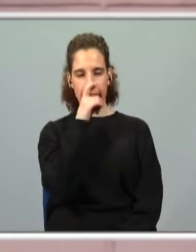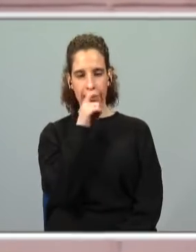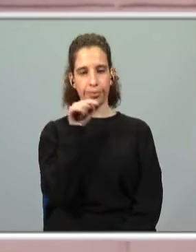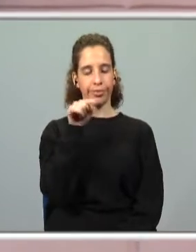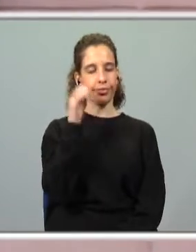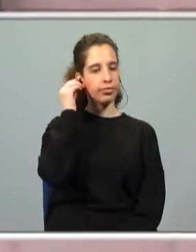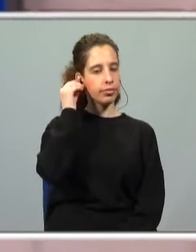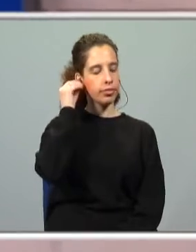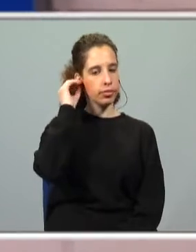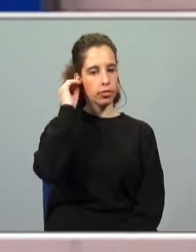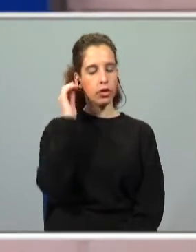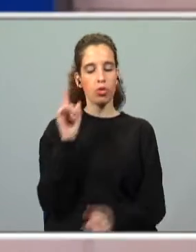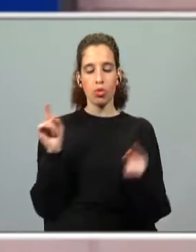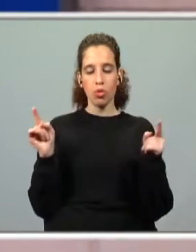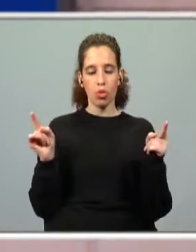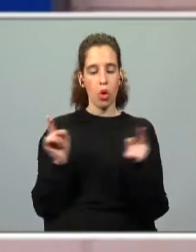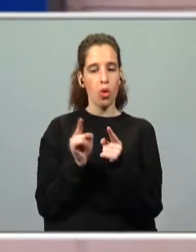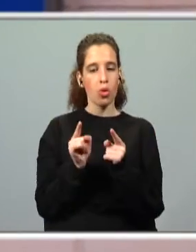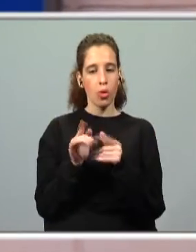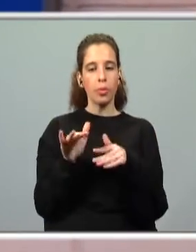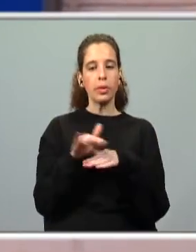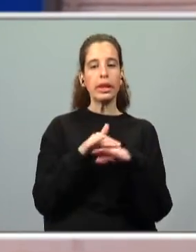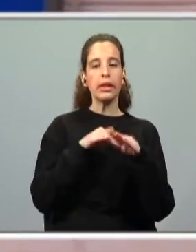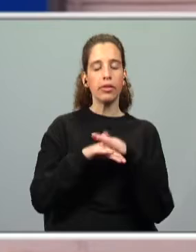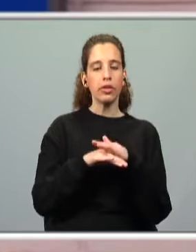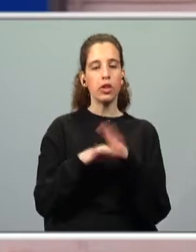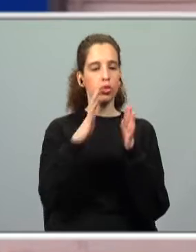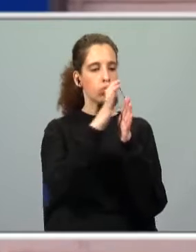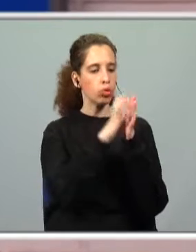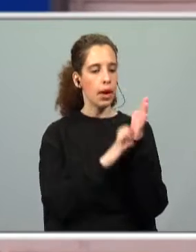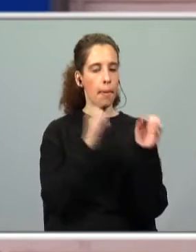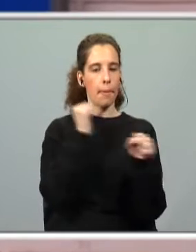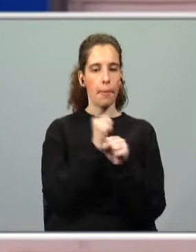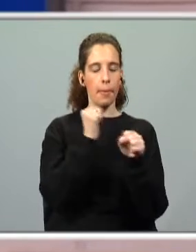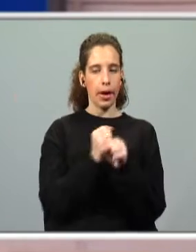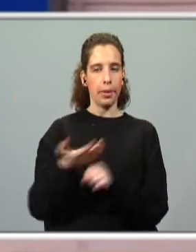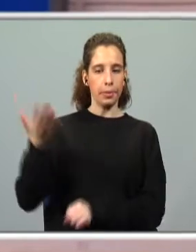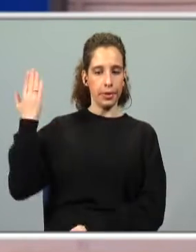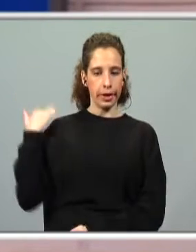um pequeno resumo que fiz do excerto que estivemos a trabalhar.